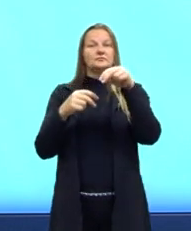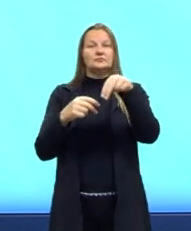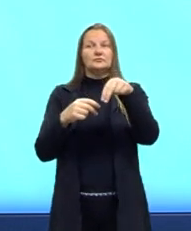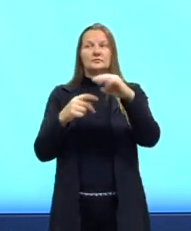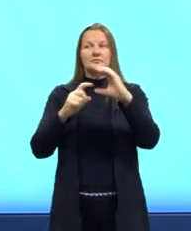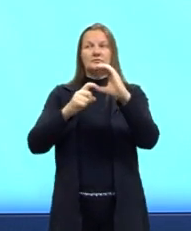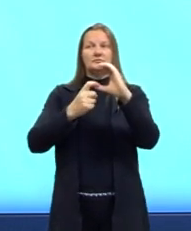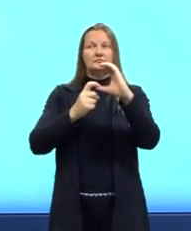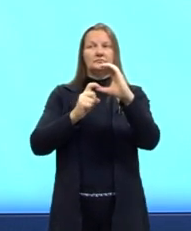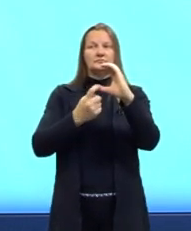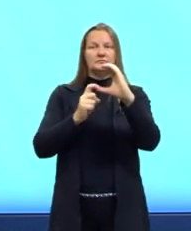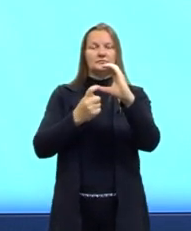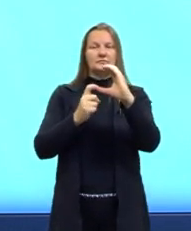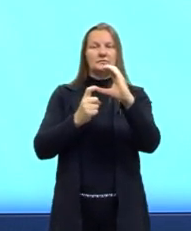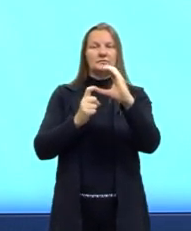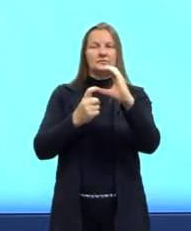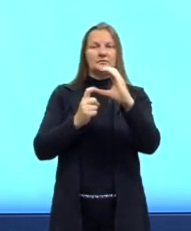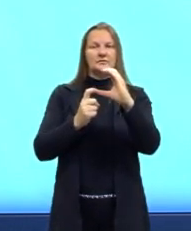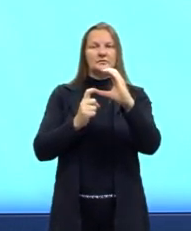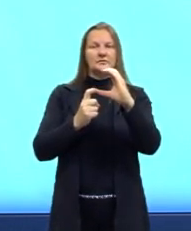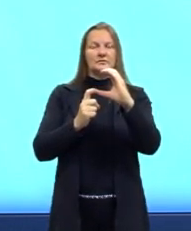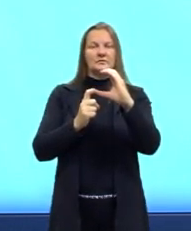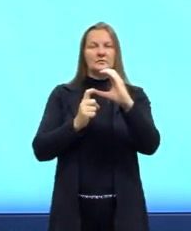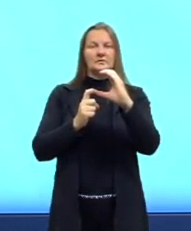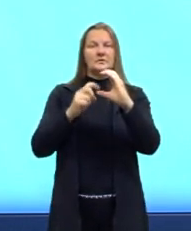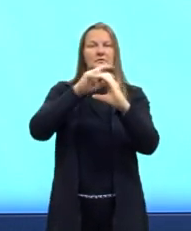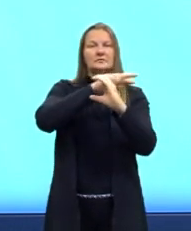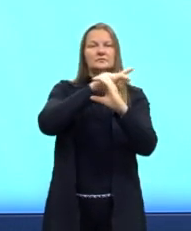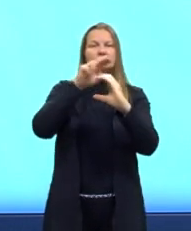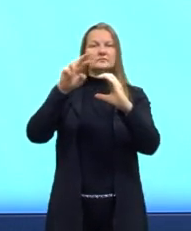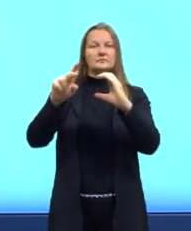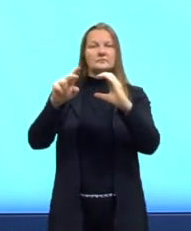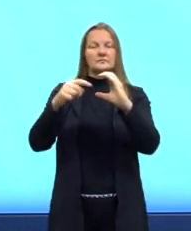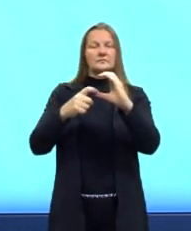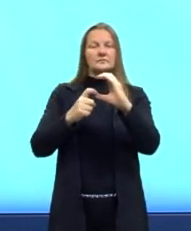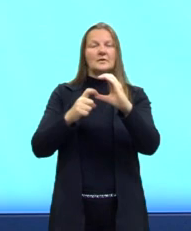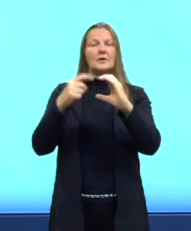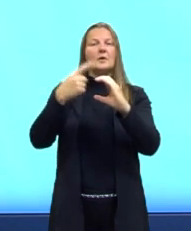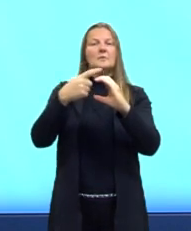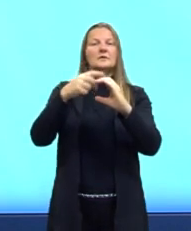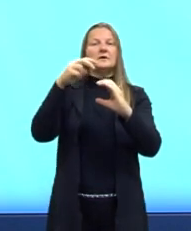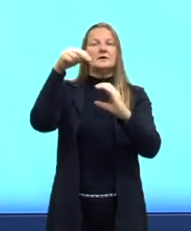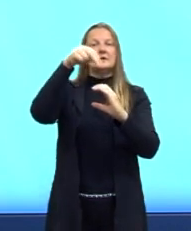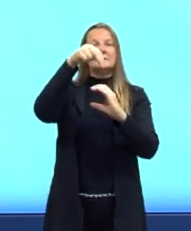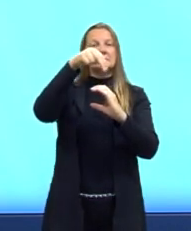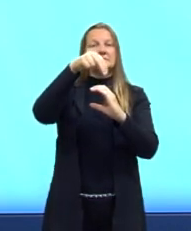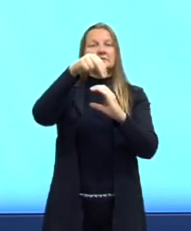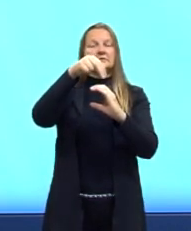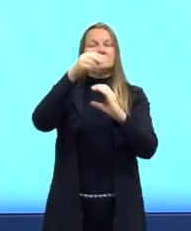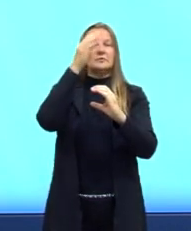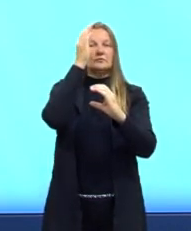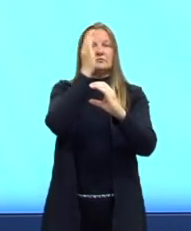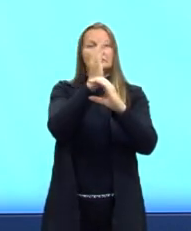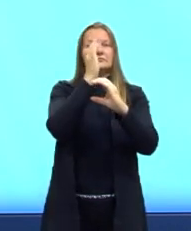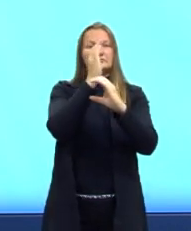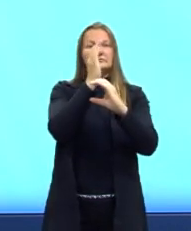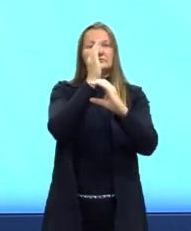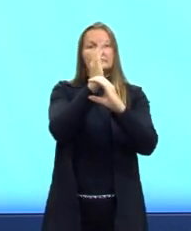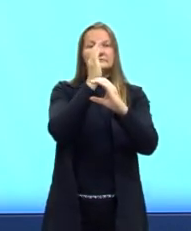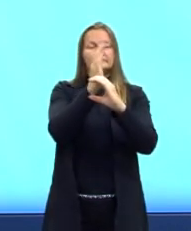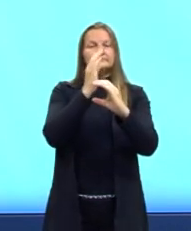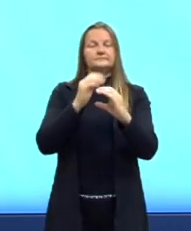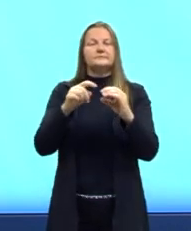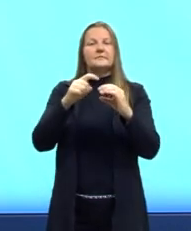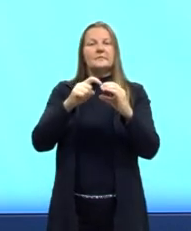Então, ela já é uma cadeia carbônica heterogênea, por quê? Esse nitrogênio vai interromper, aqui até uma cíclica até, mas pode ser